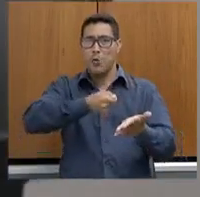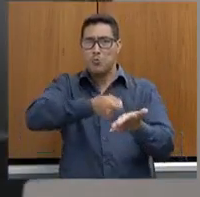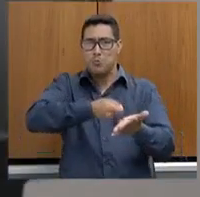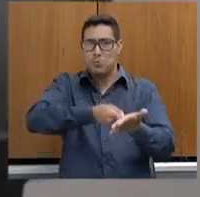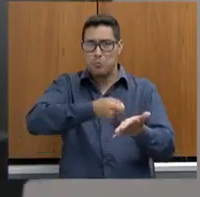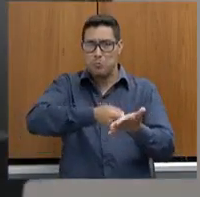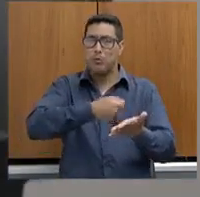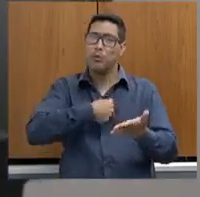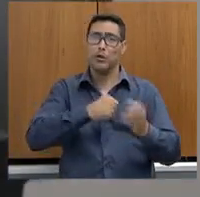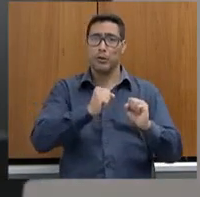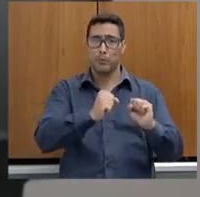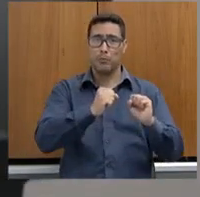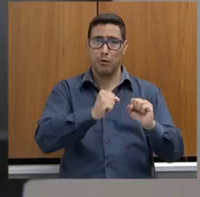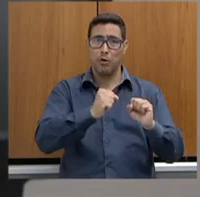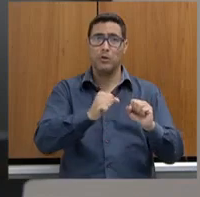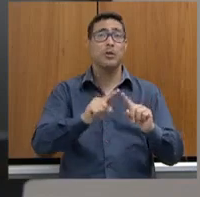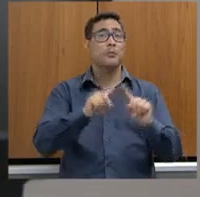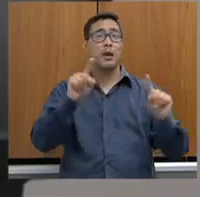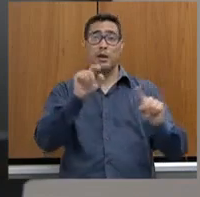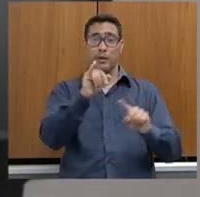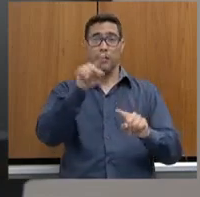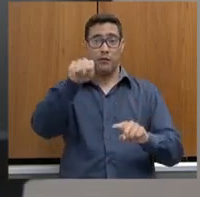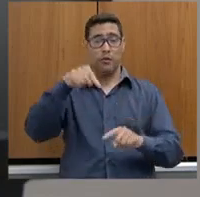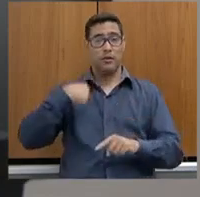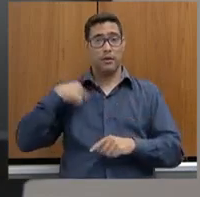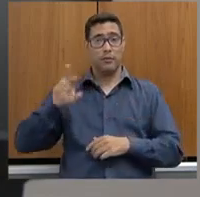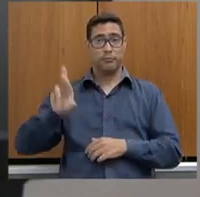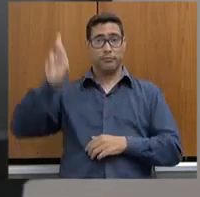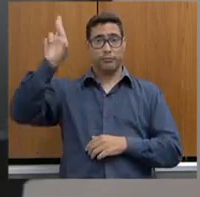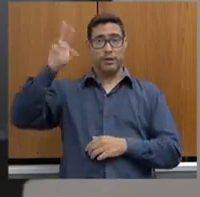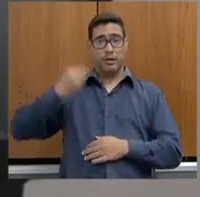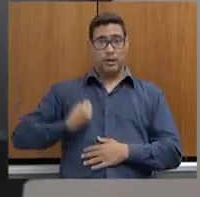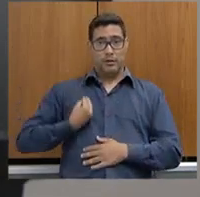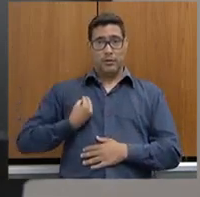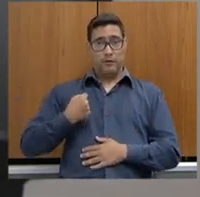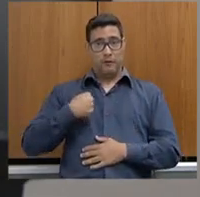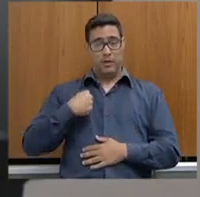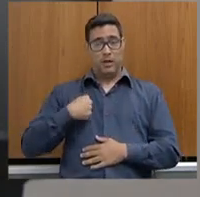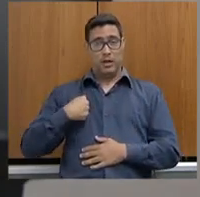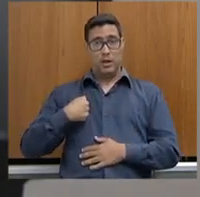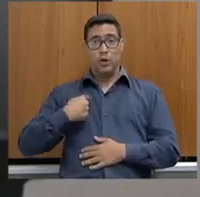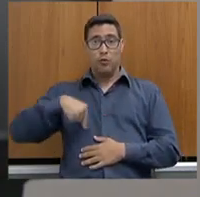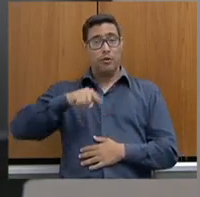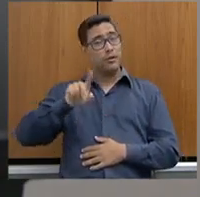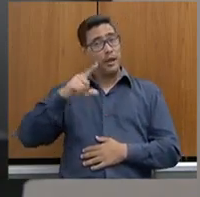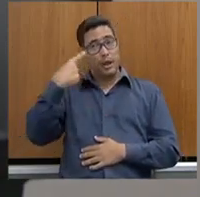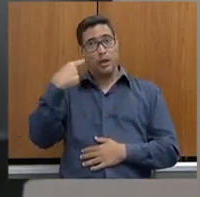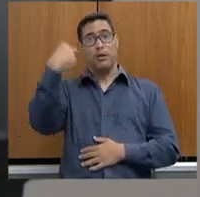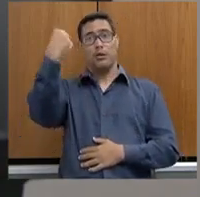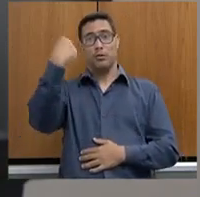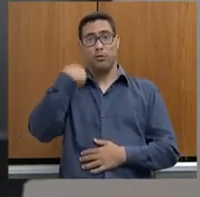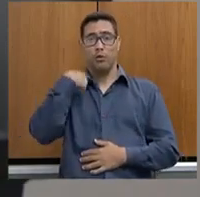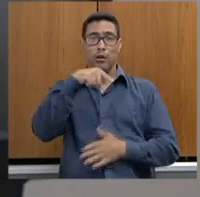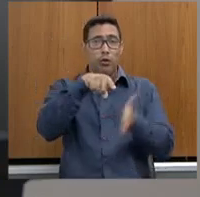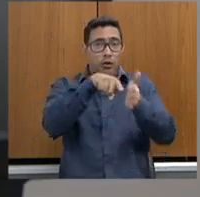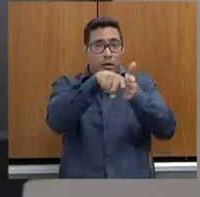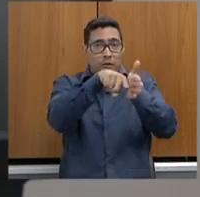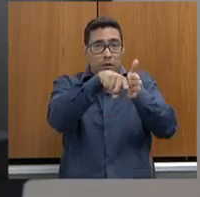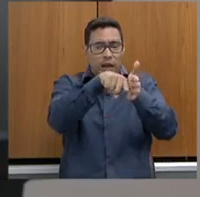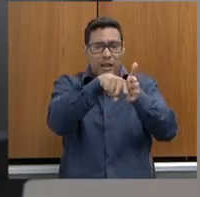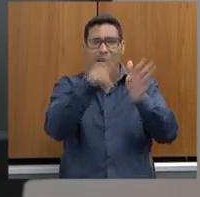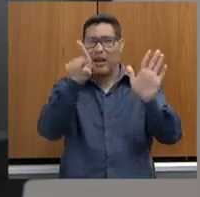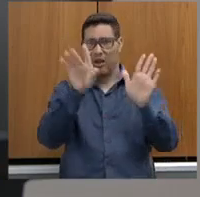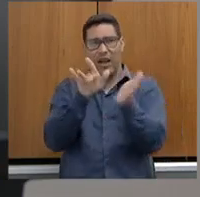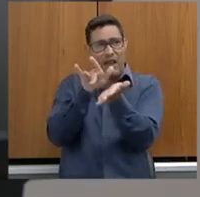mas, se você estivesse no meu lugar, olha, você foi eleito para poder fiscalizar. Você vai fingir que fiscaliza? Não dá para